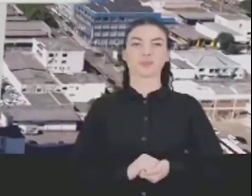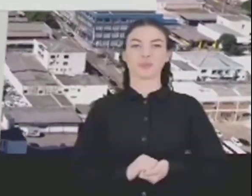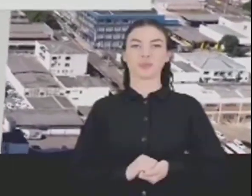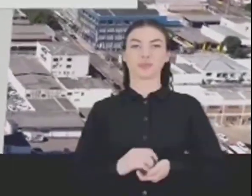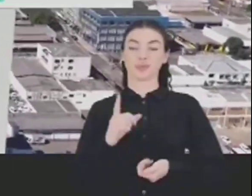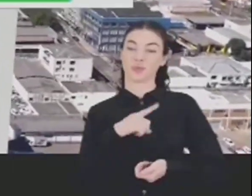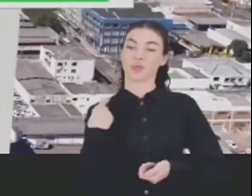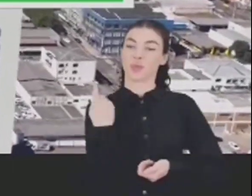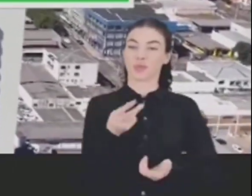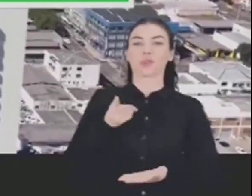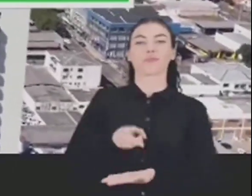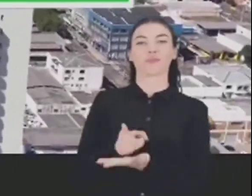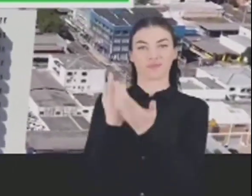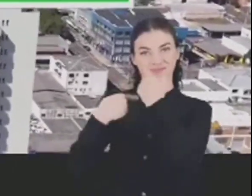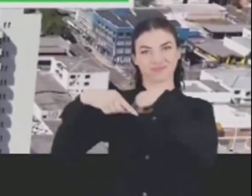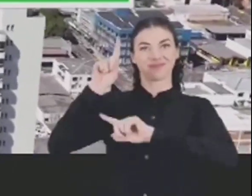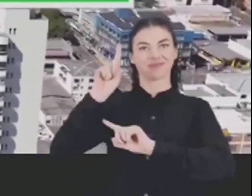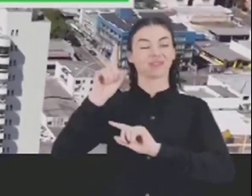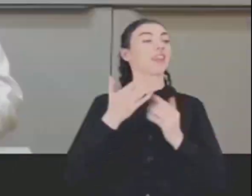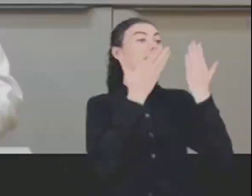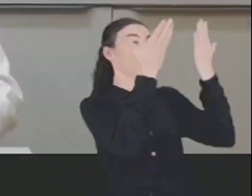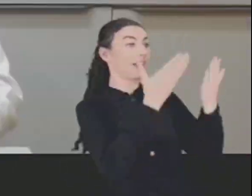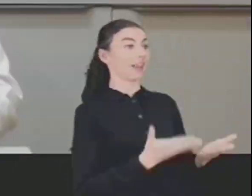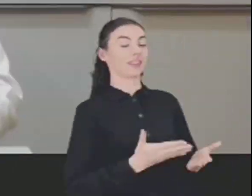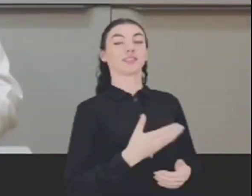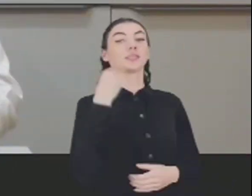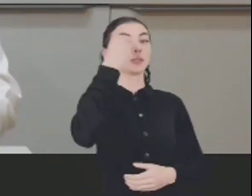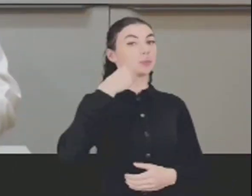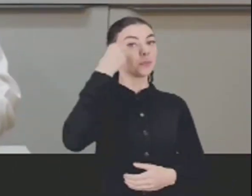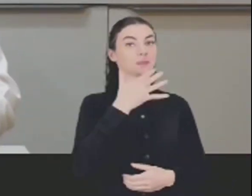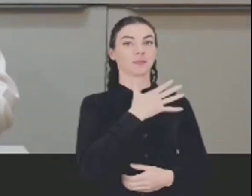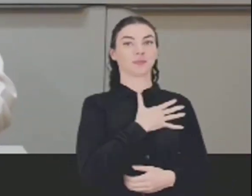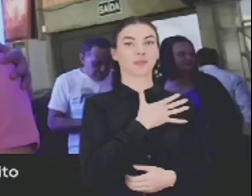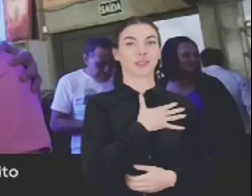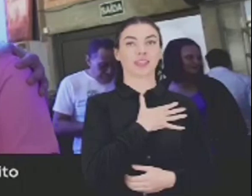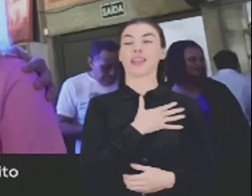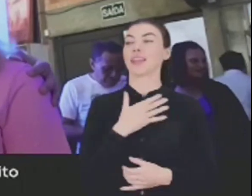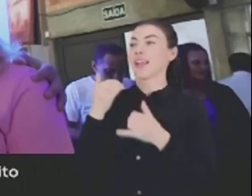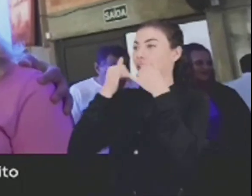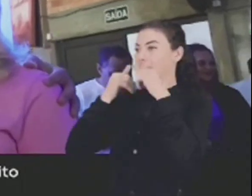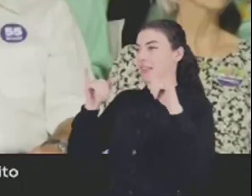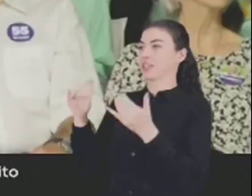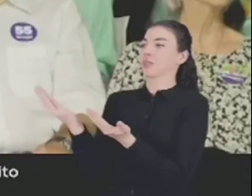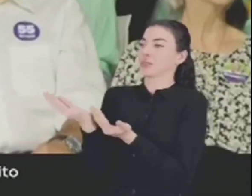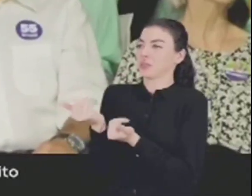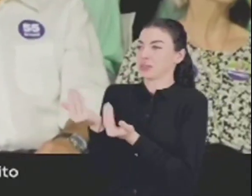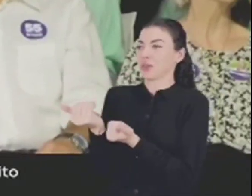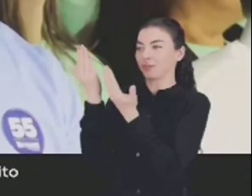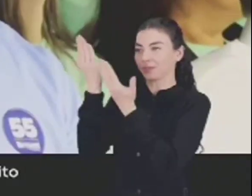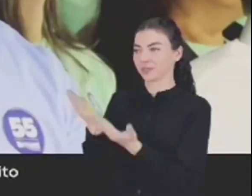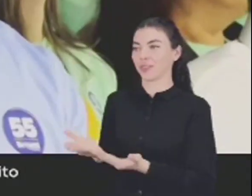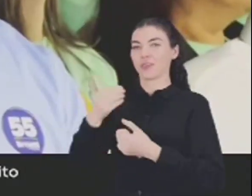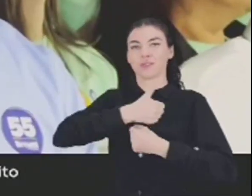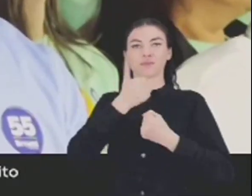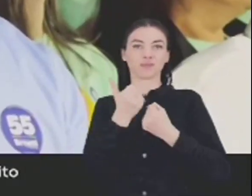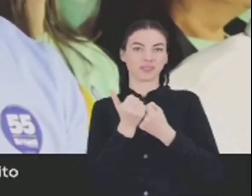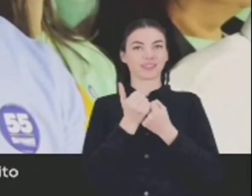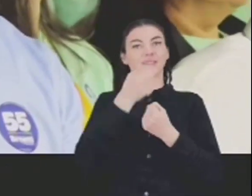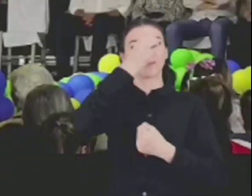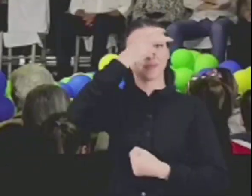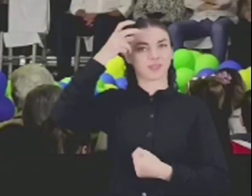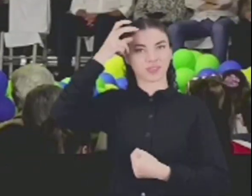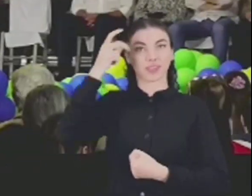A gente segue, é pra frente, com a experiência do Bonete e a energia e juventude do nosso vice